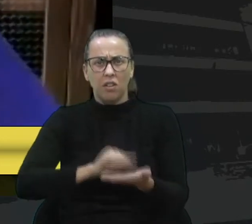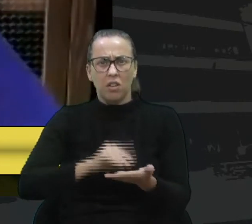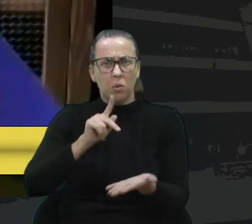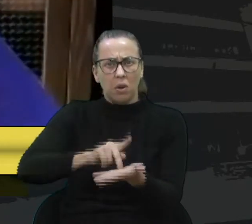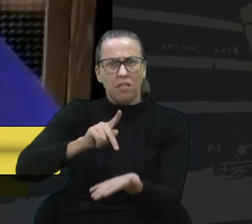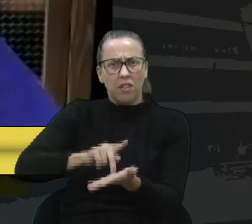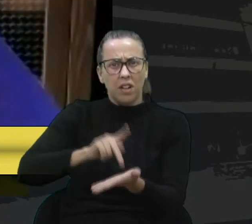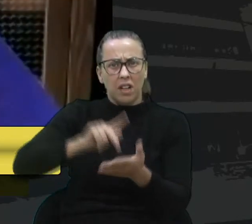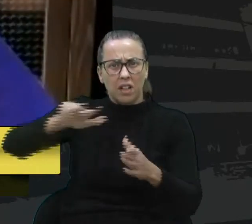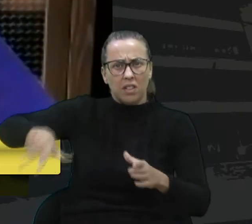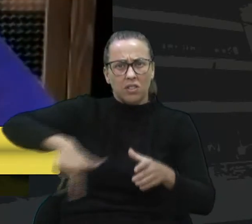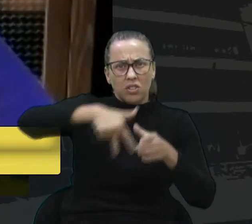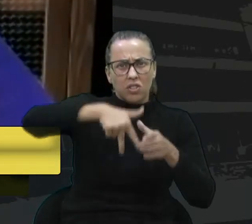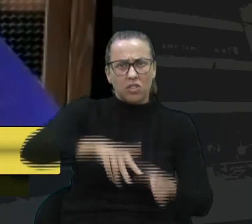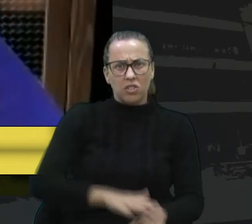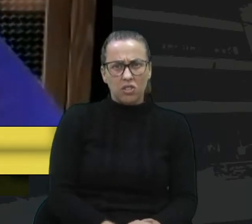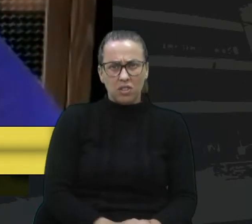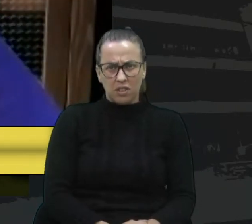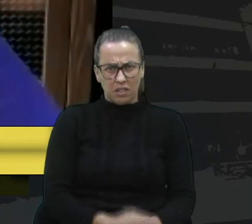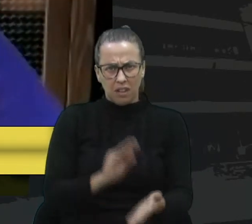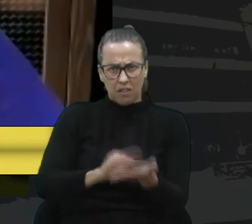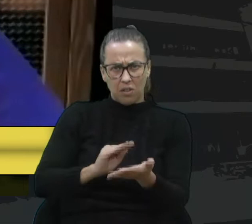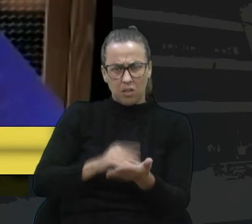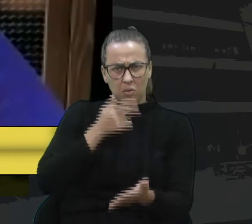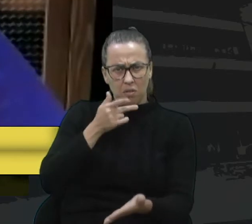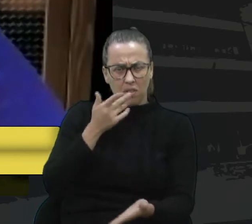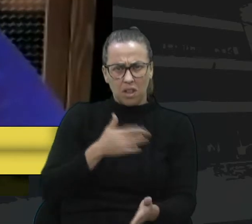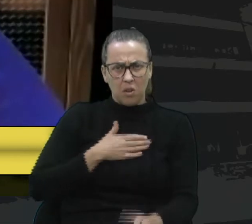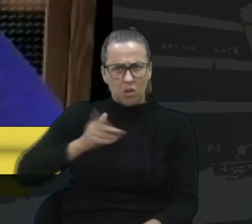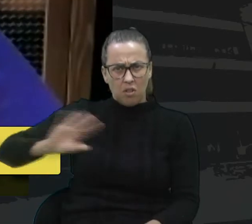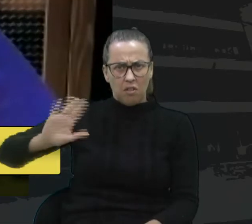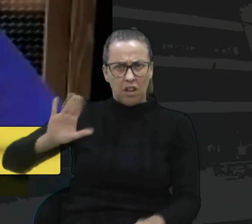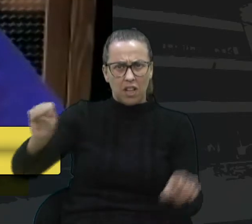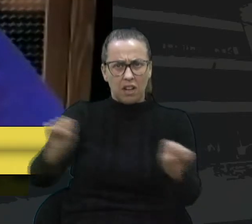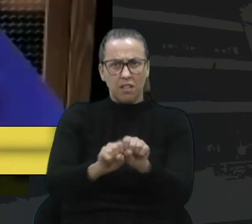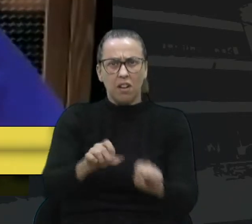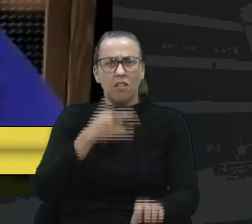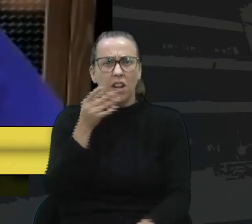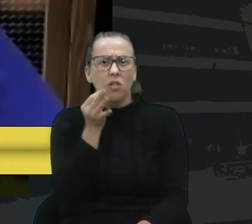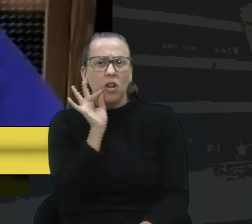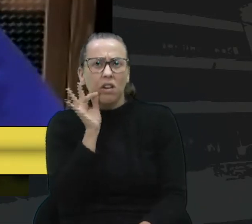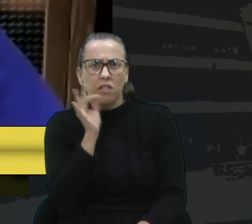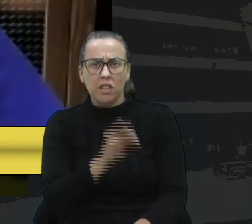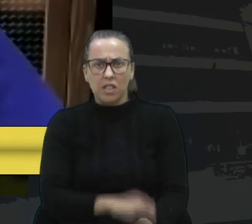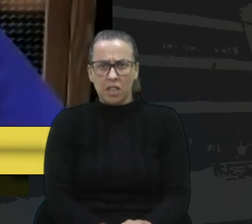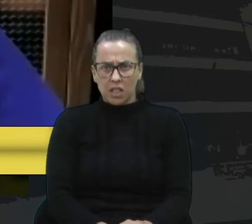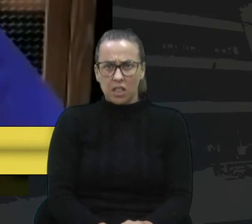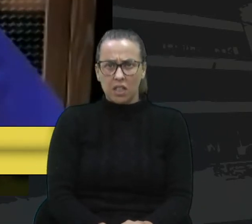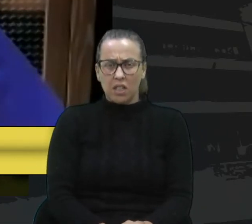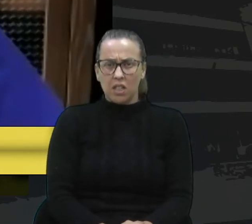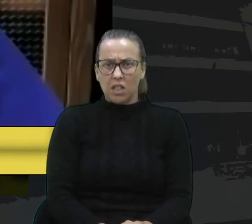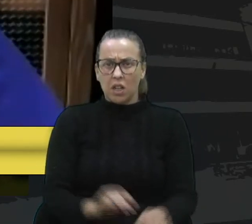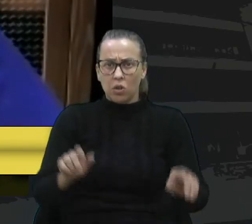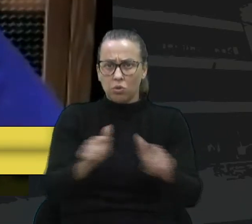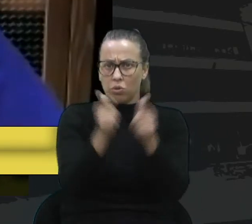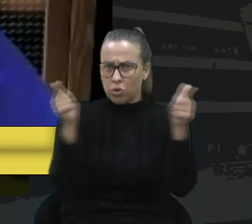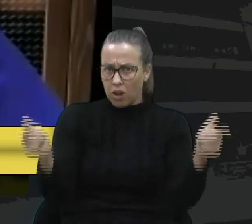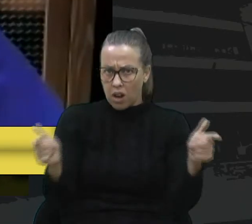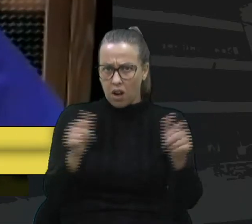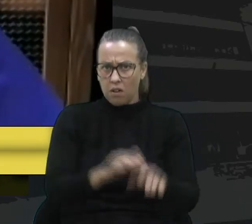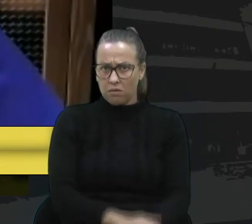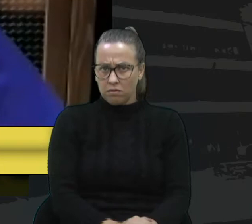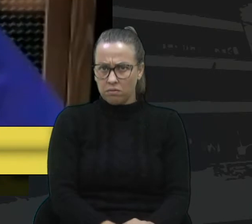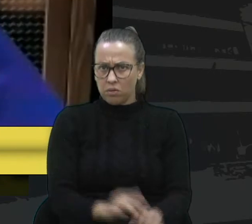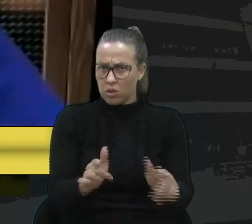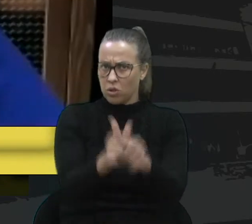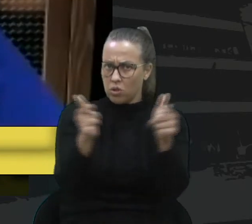na tribuna, senhor presidente. Ele... Eu não falei da TV a cabo, eu falei do cafezinho, que ele tanto... Eu falei do jornal, na verdade, né?